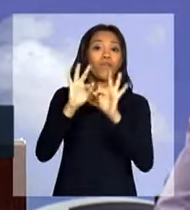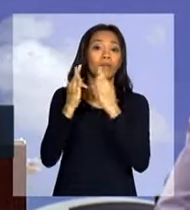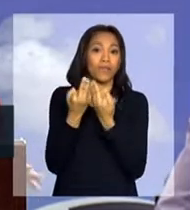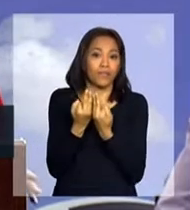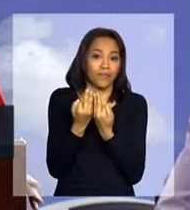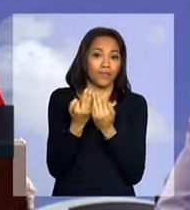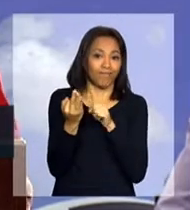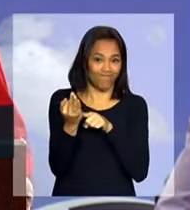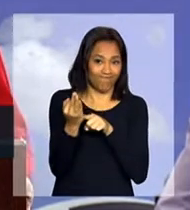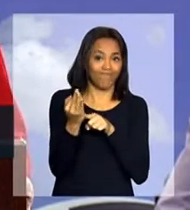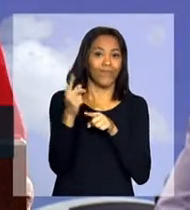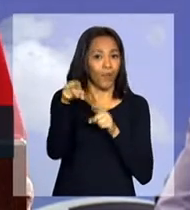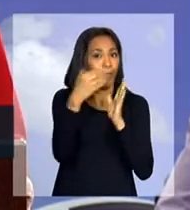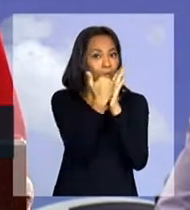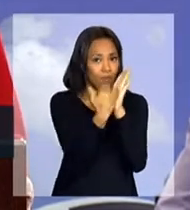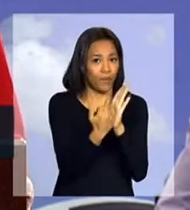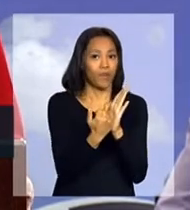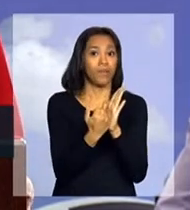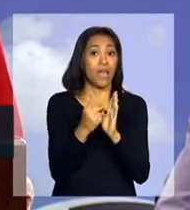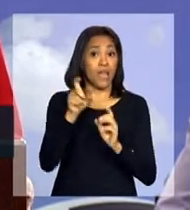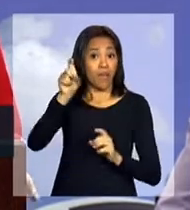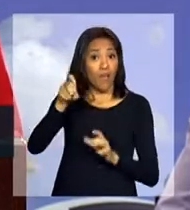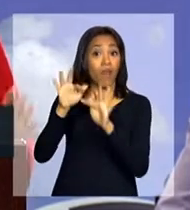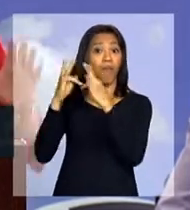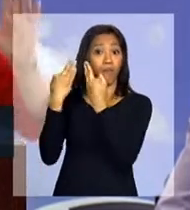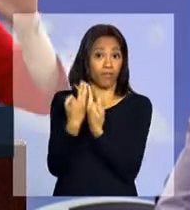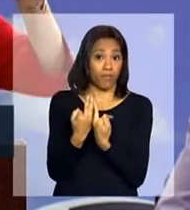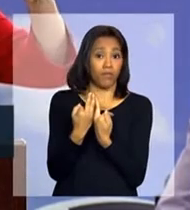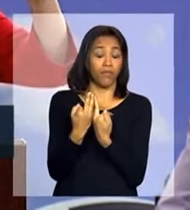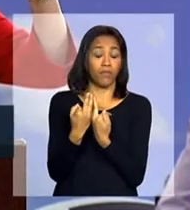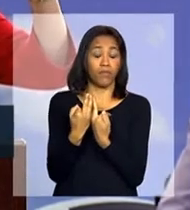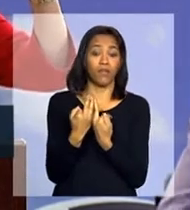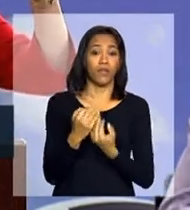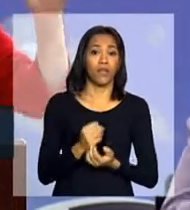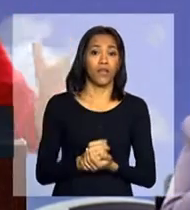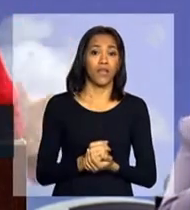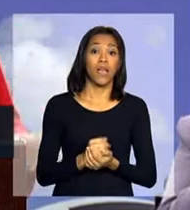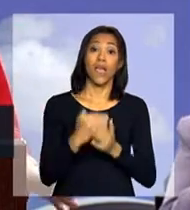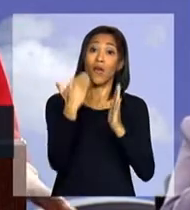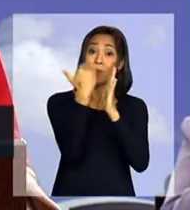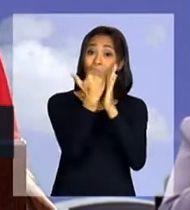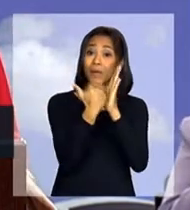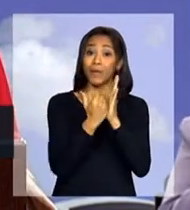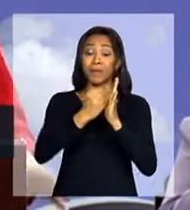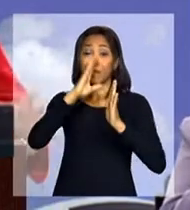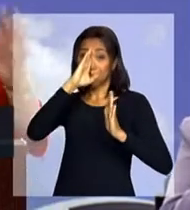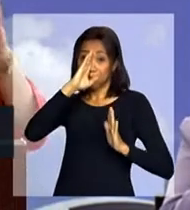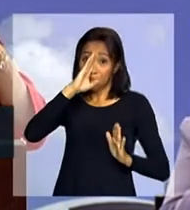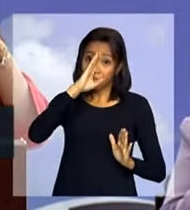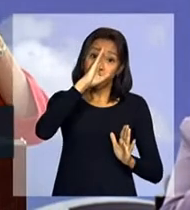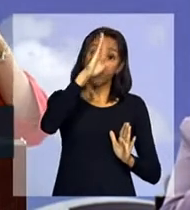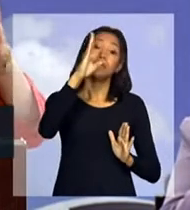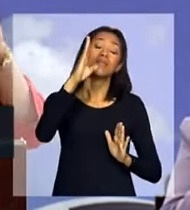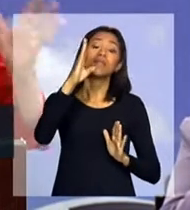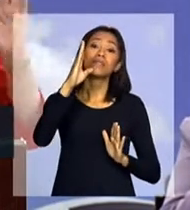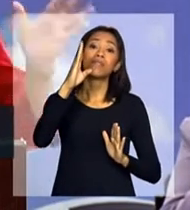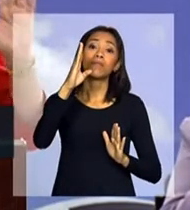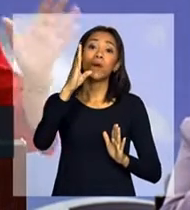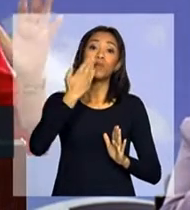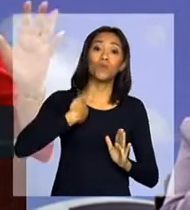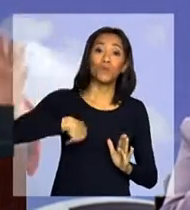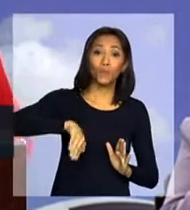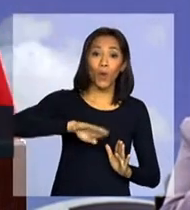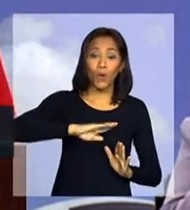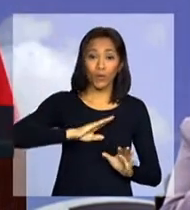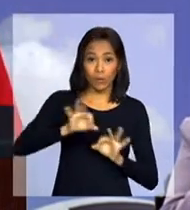O Bolsa Família é o programa central no nosso plano